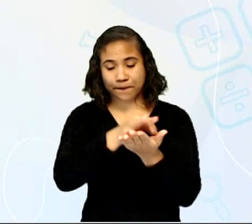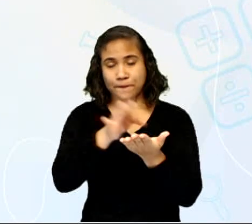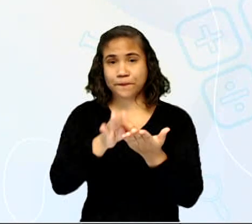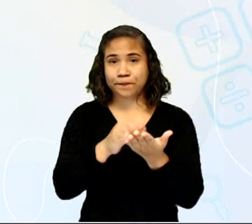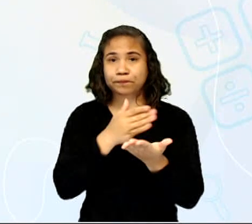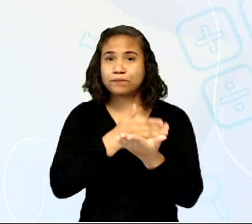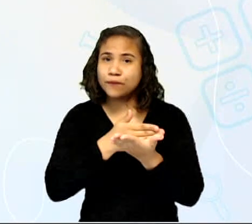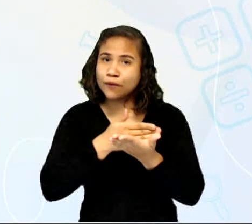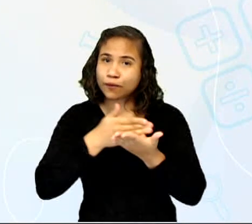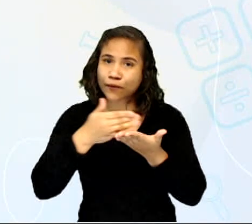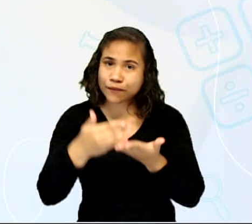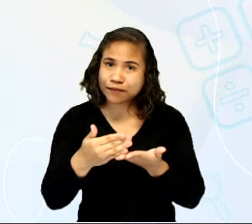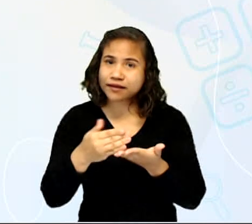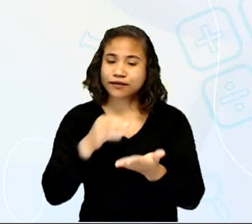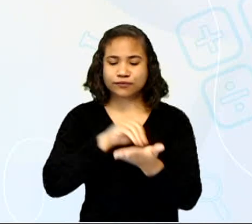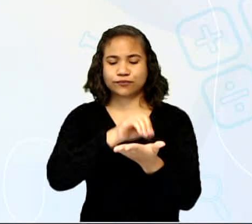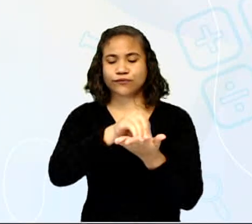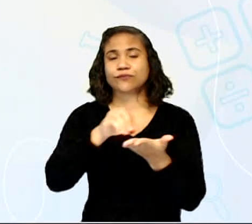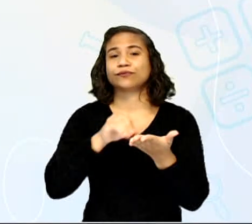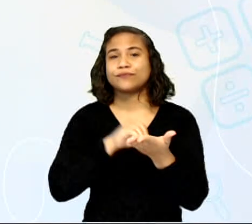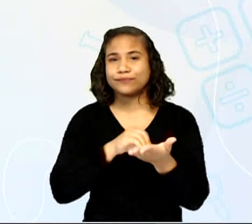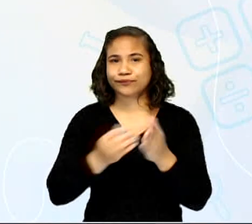início do jogo.